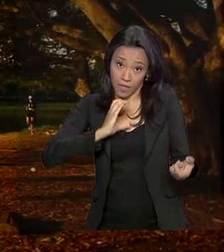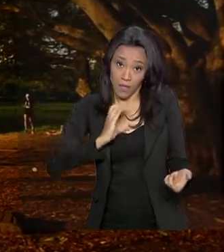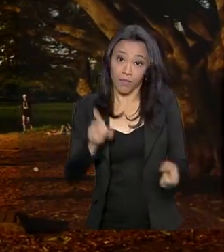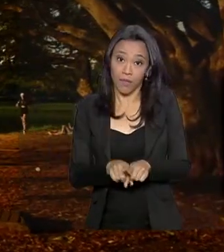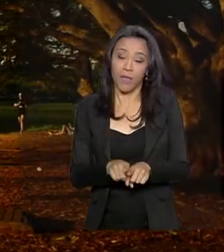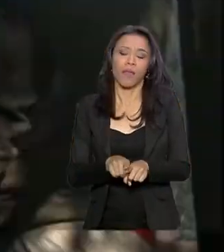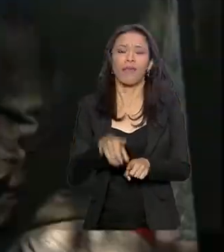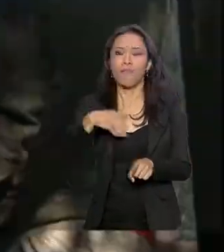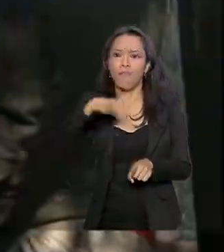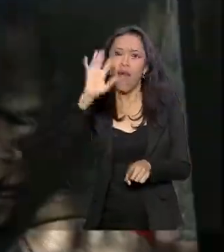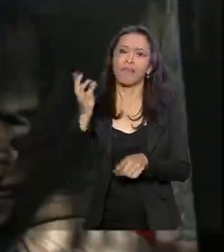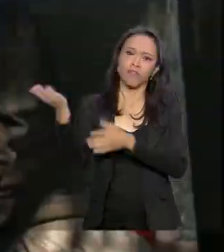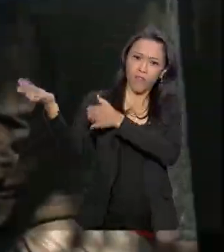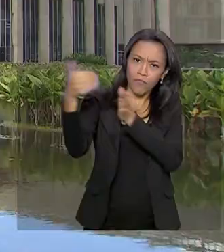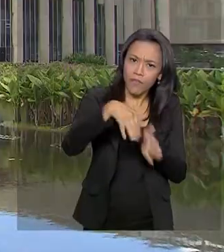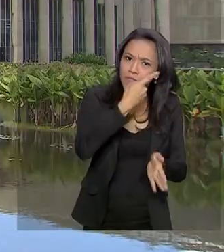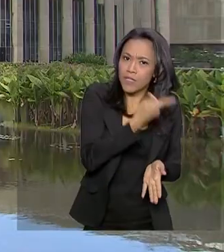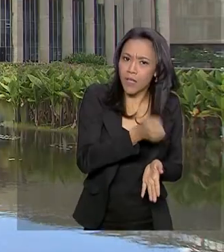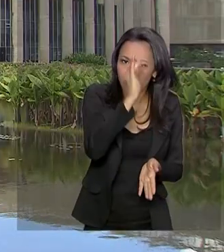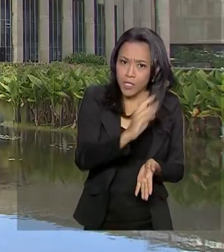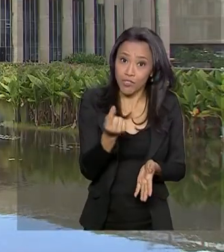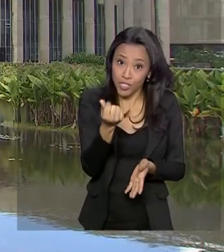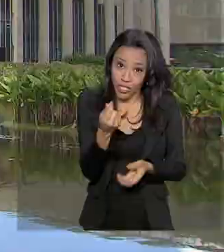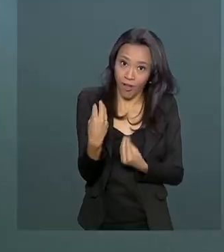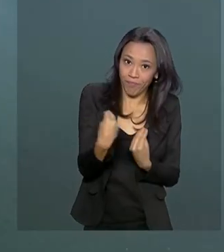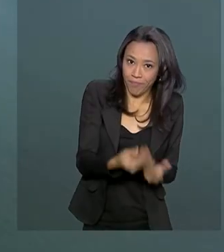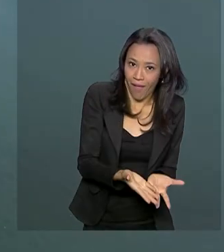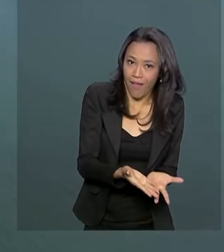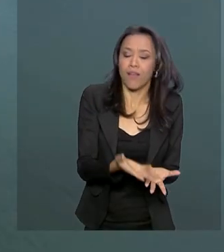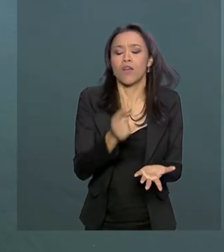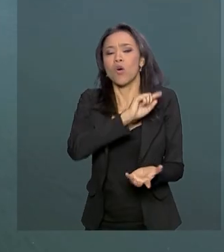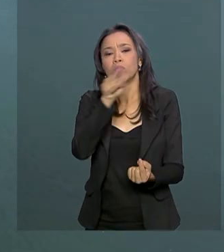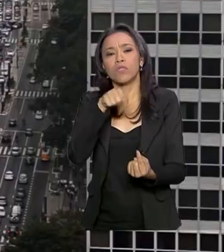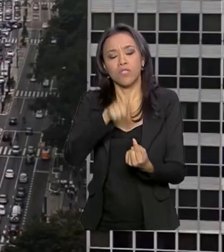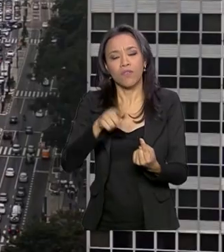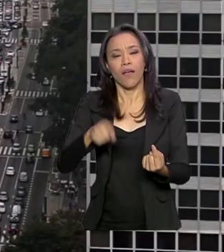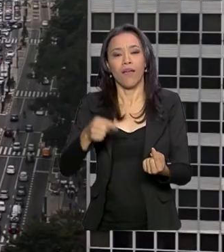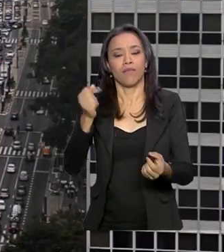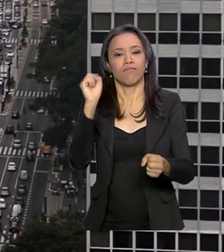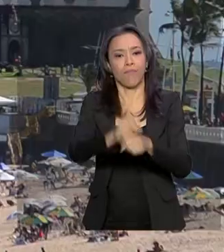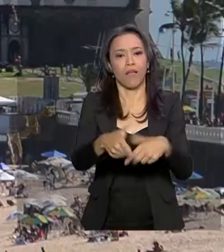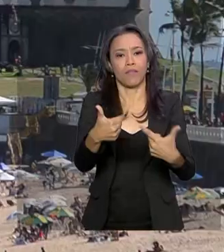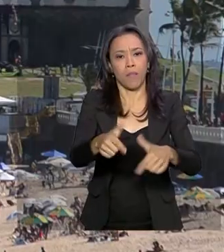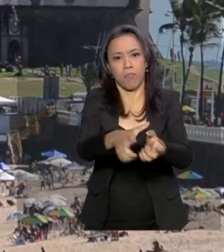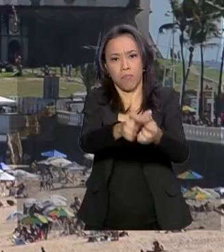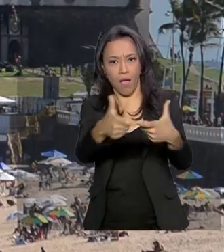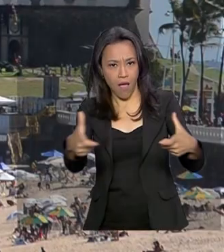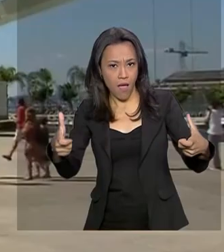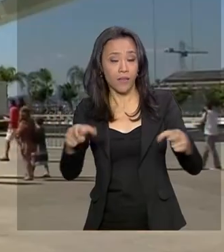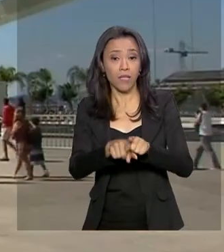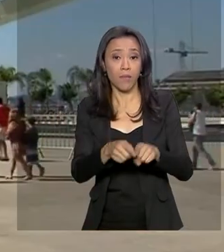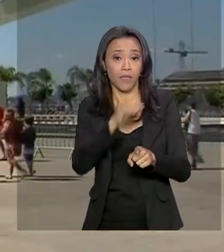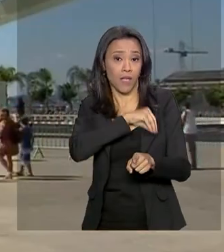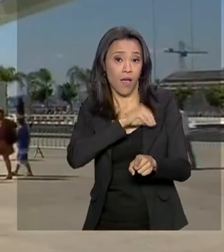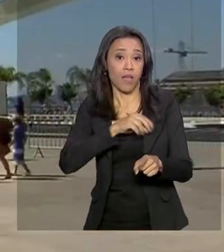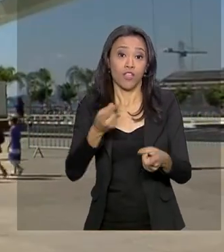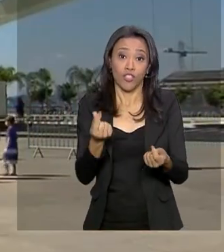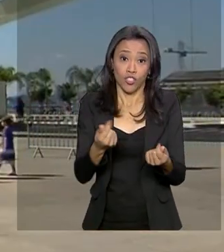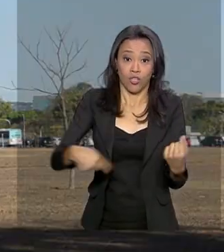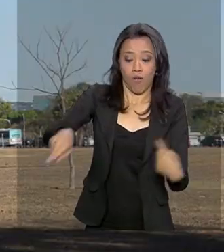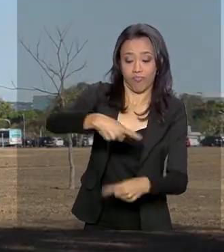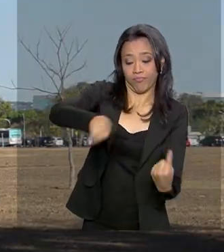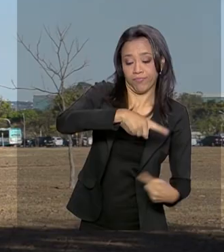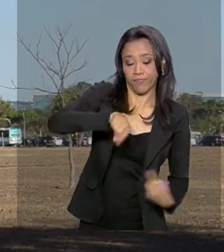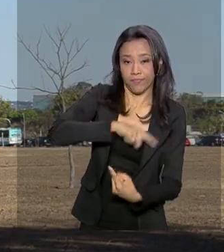mais deixam divisas no país. O plano é gerar emprego e renda para movimentar a economia. E a meta